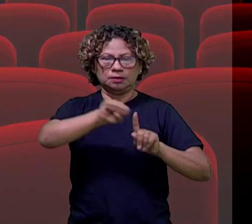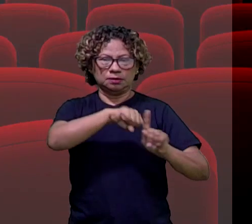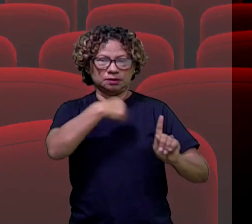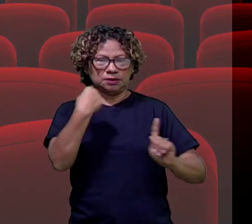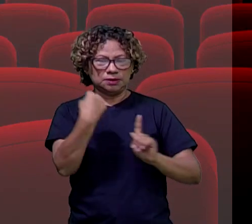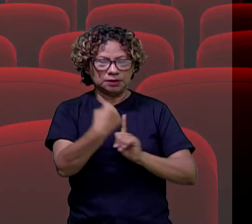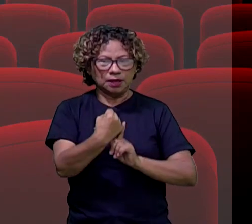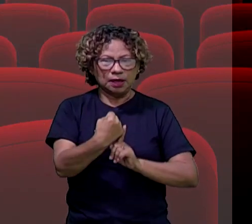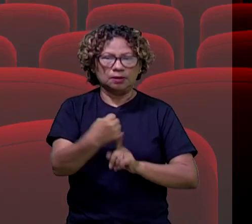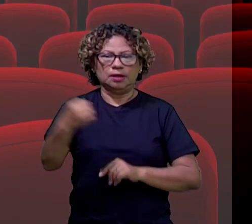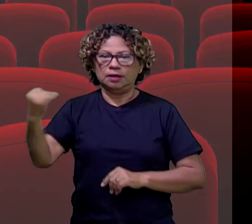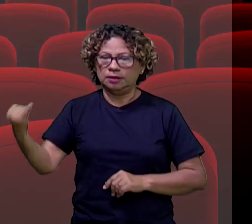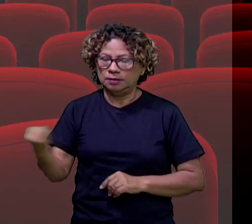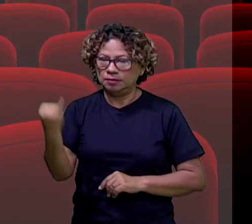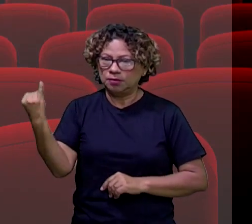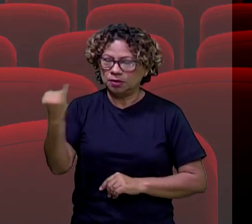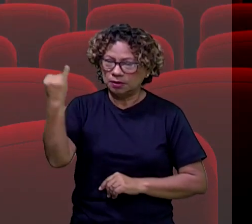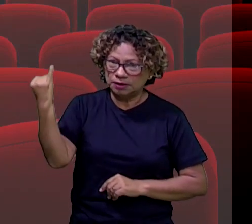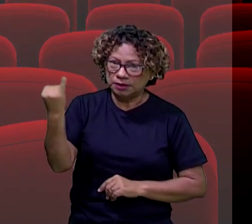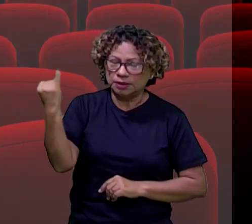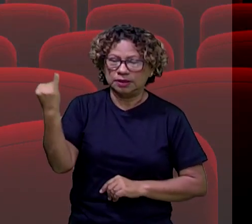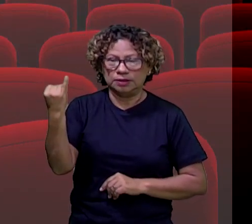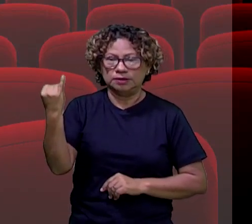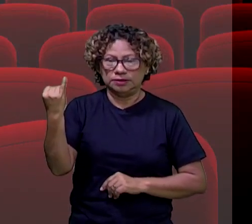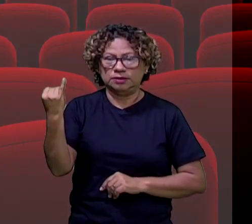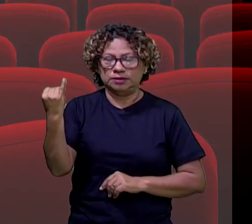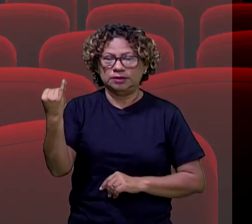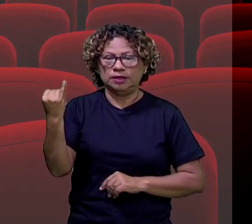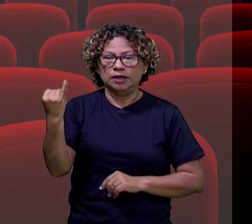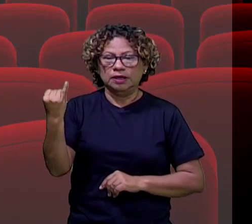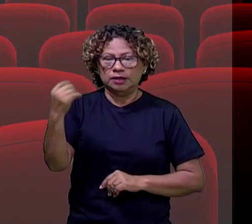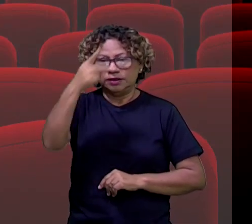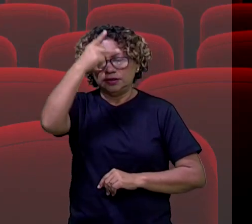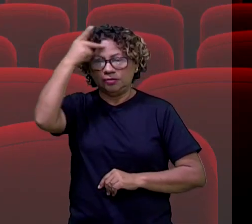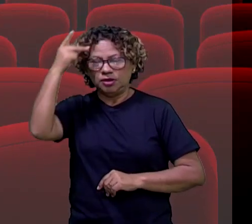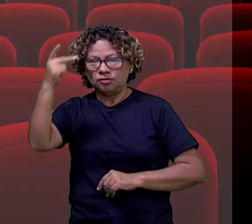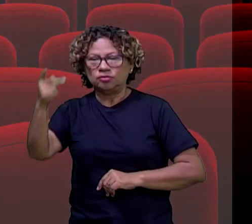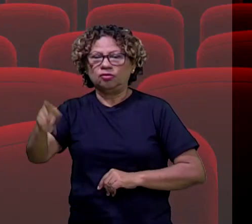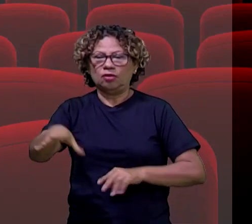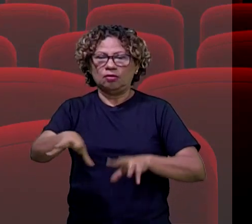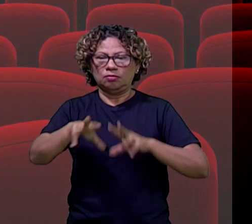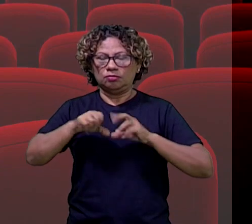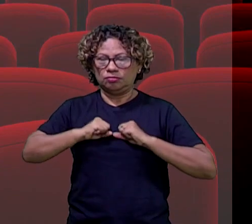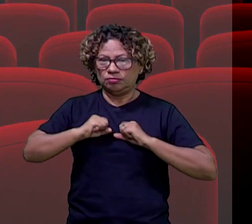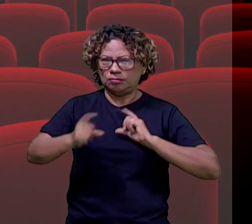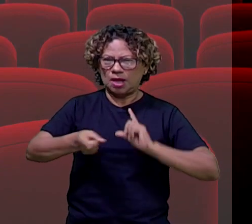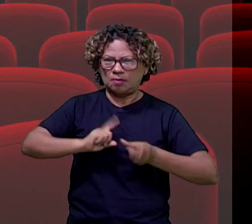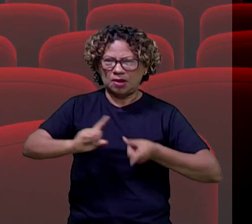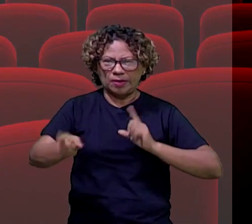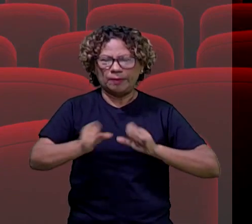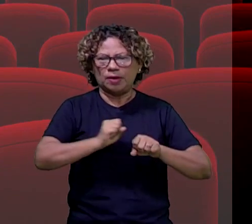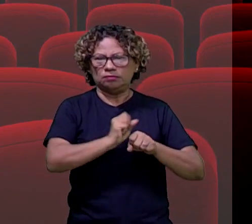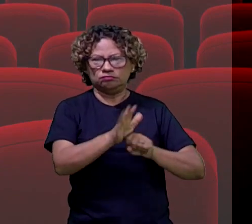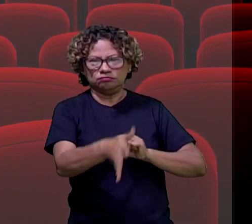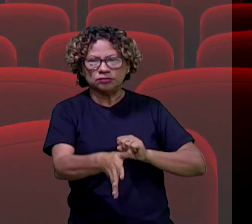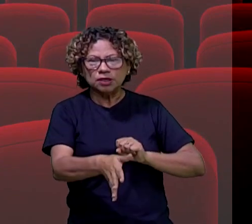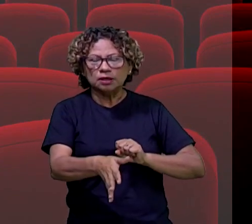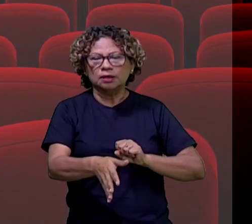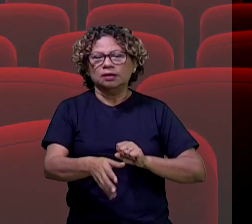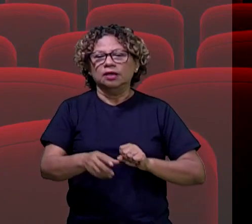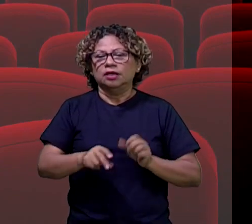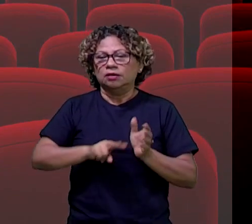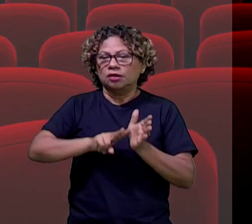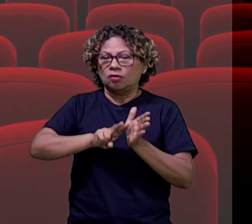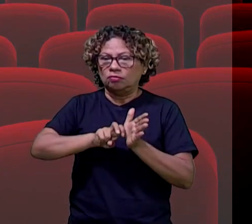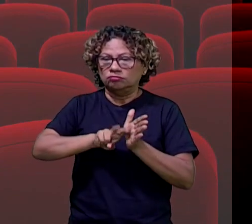finalidade a gente reduzir a quantidade de pessoas contaminadas com o COVID-19, com o vírus,